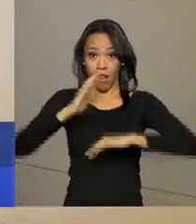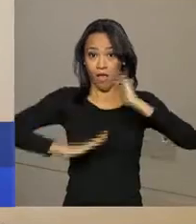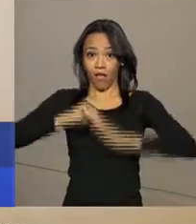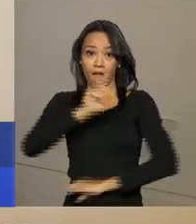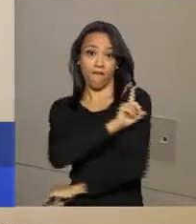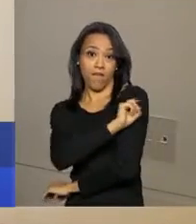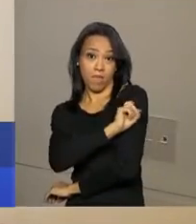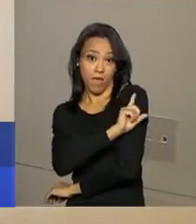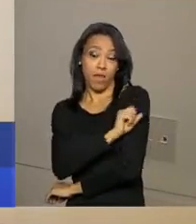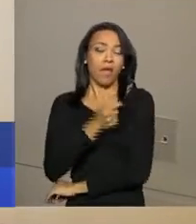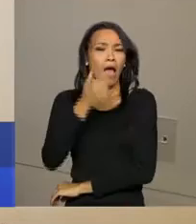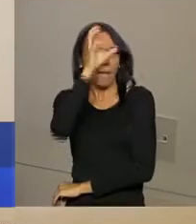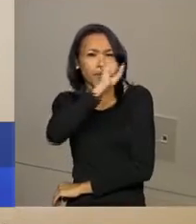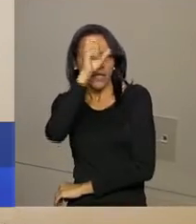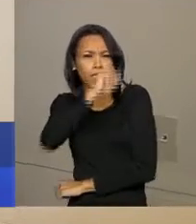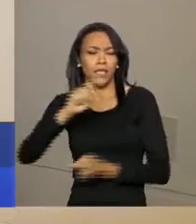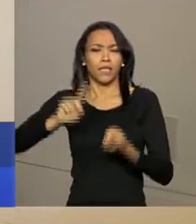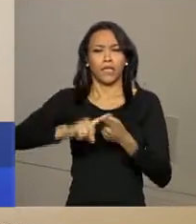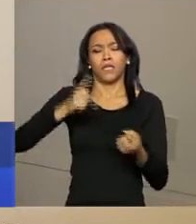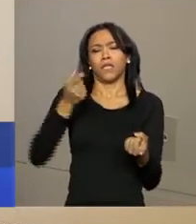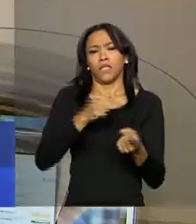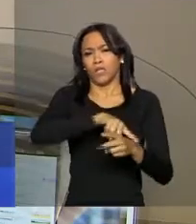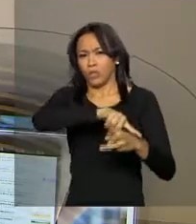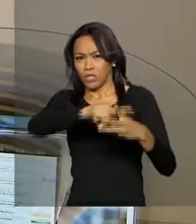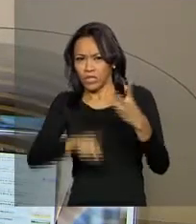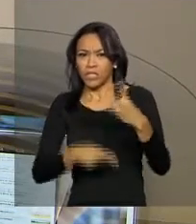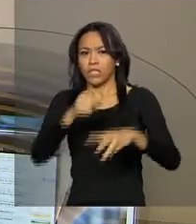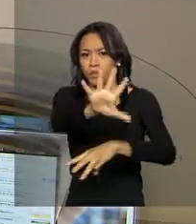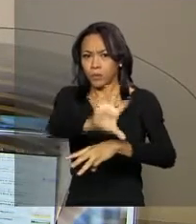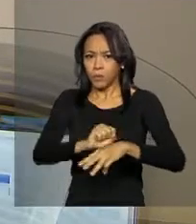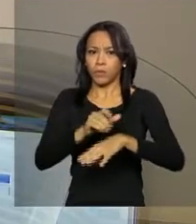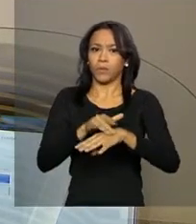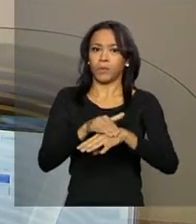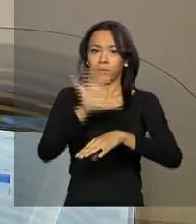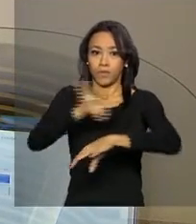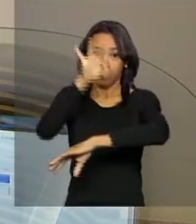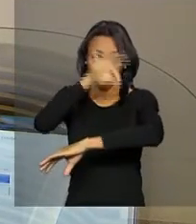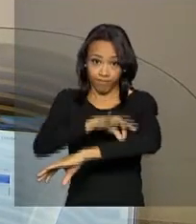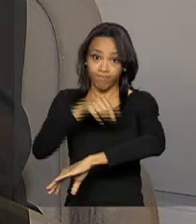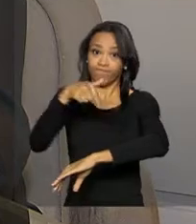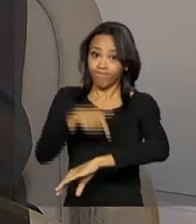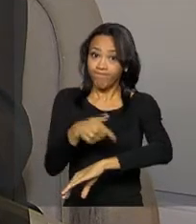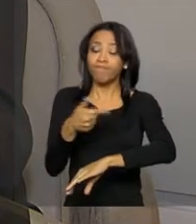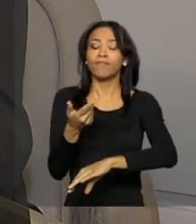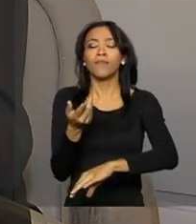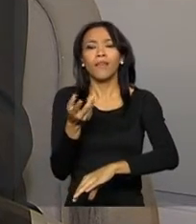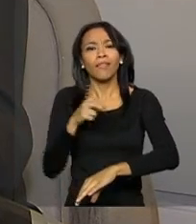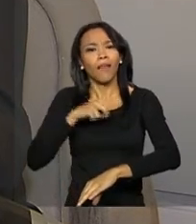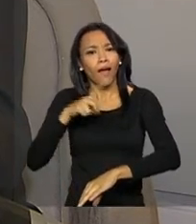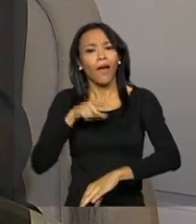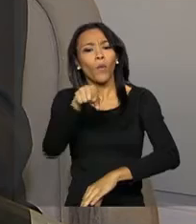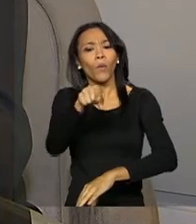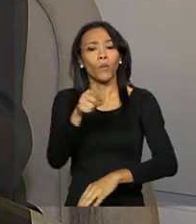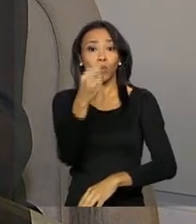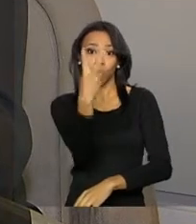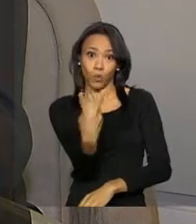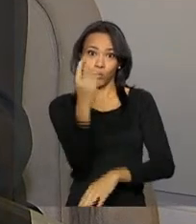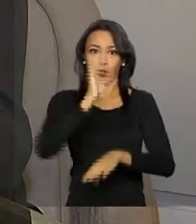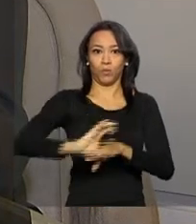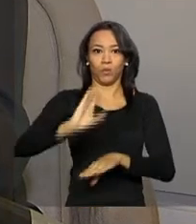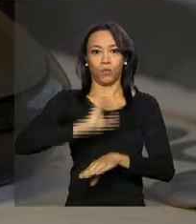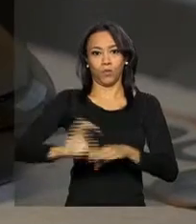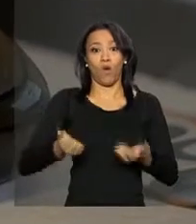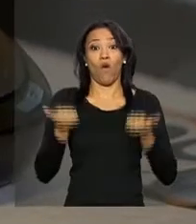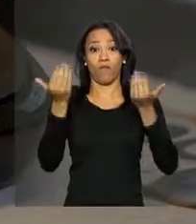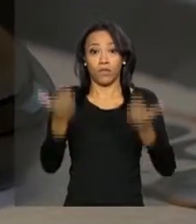sobre dengue, febre chikungunha e vírus zika, doenças transmitidas pelo mosquito Aedes aegypti, está fazendo dois cursos